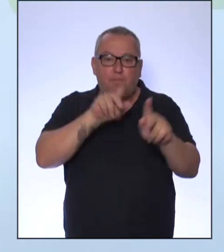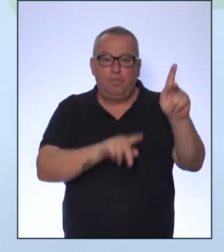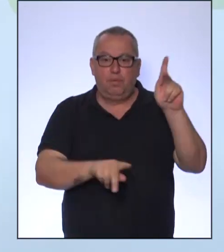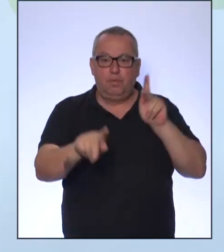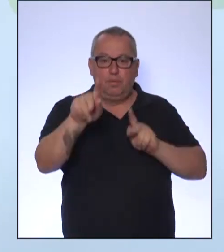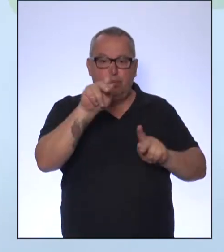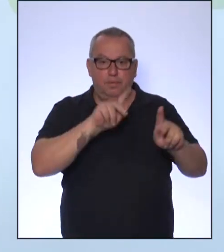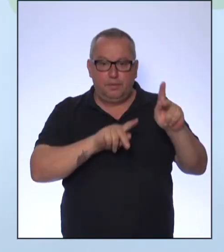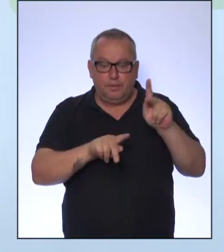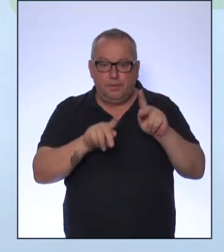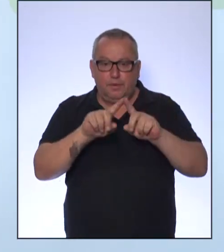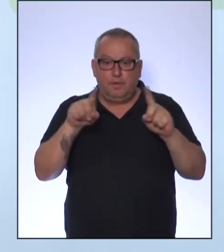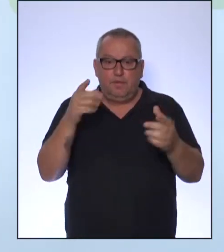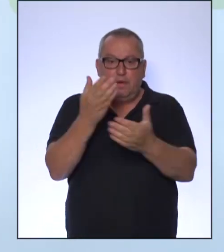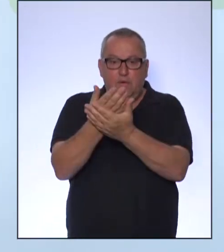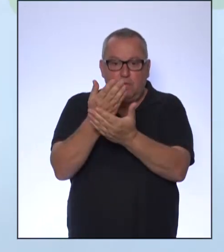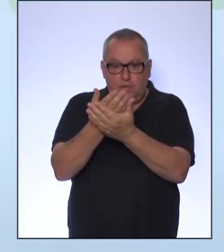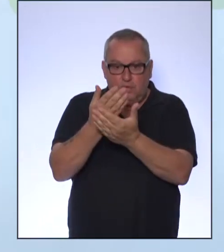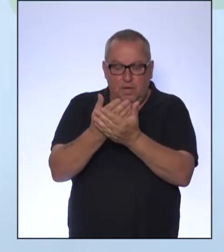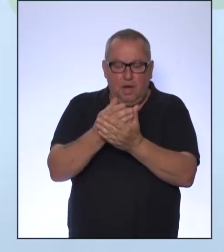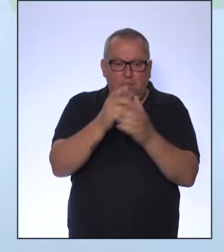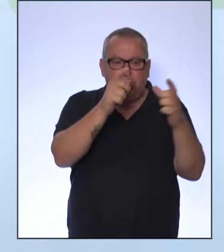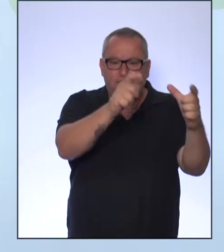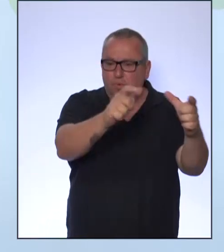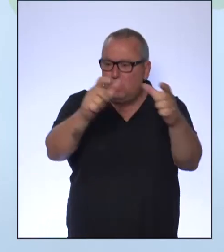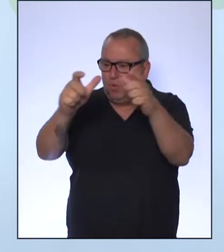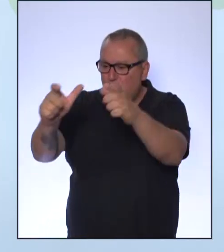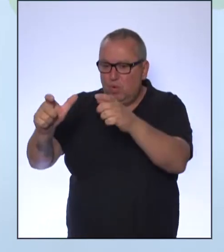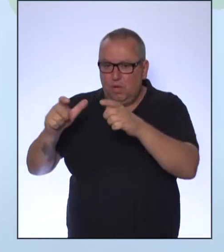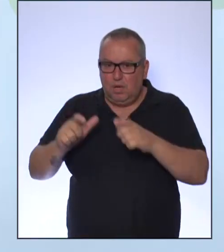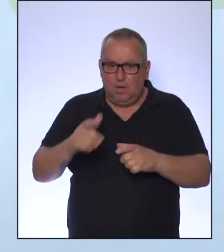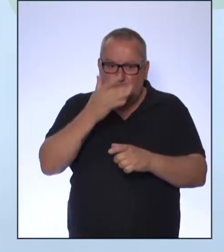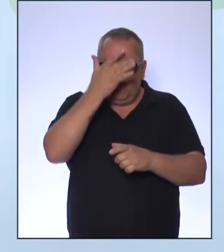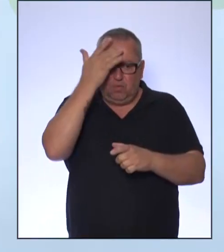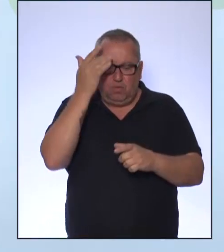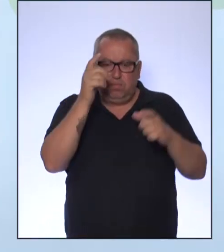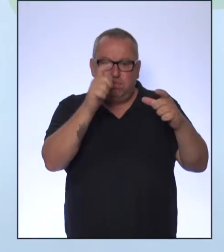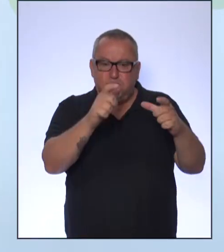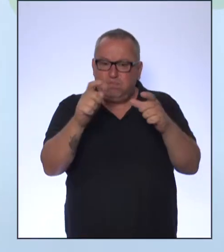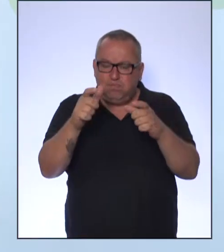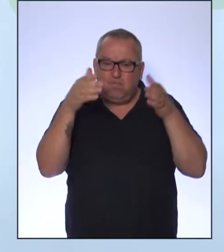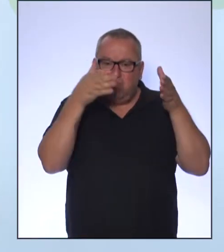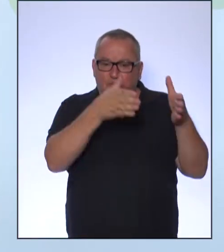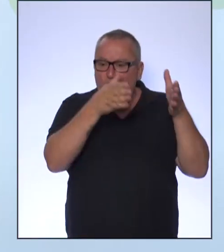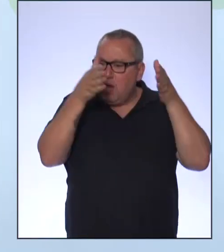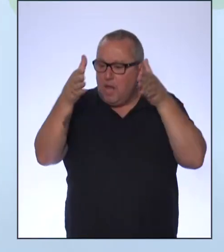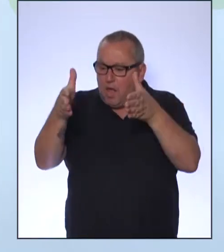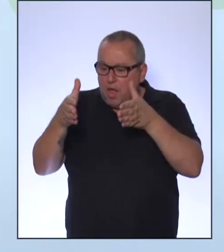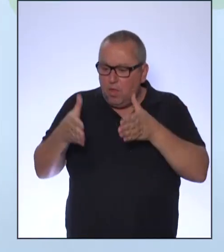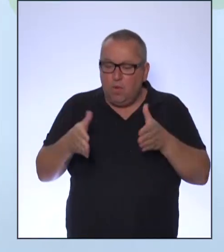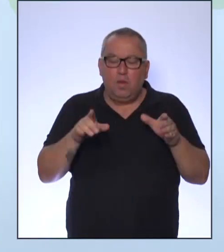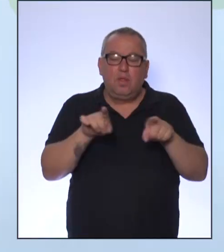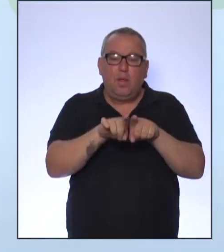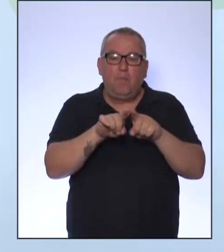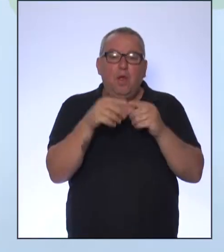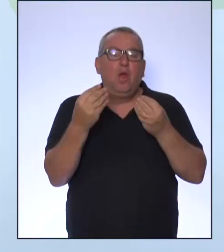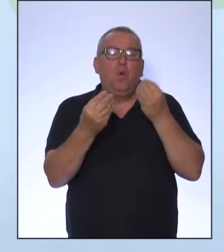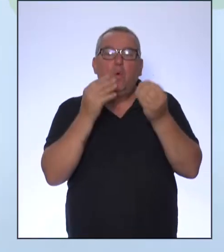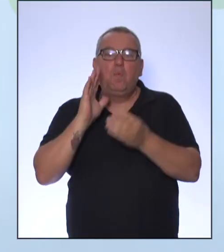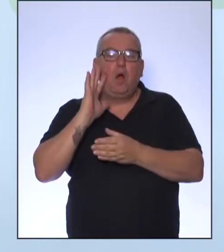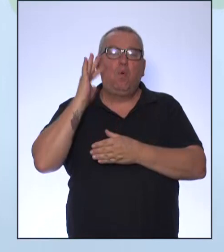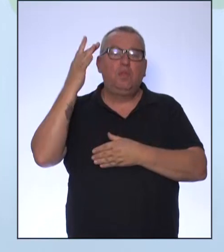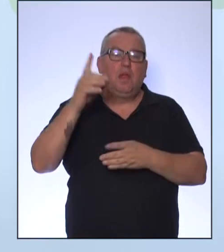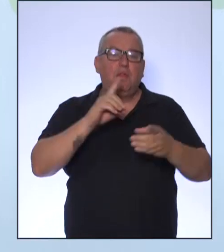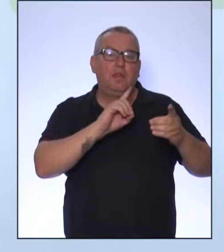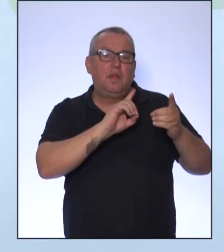estudar determinadas populações em um determinado espaço geográfico e como acontecem as suas dinâmicas.